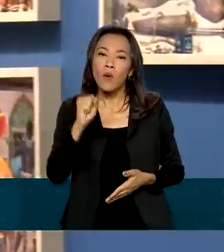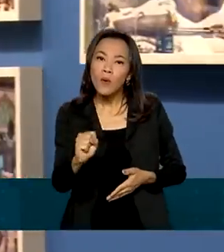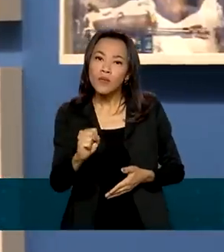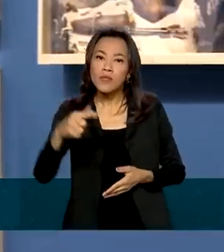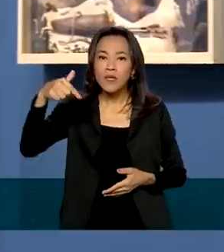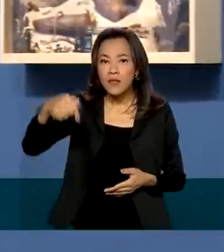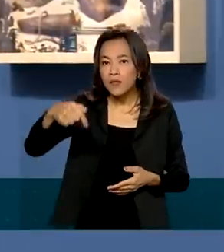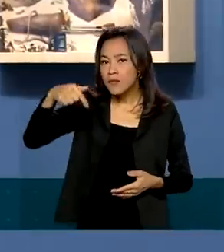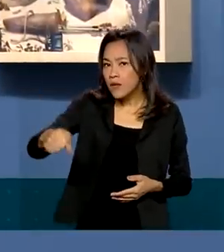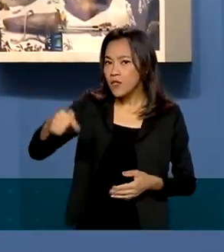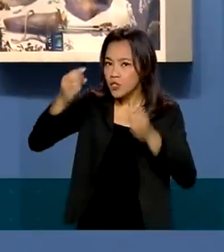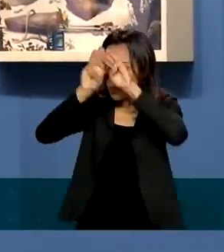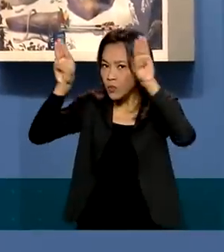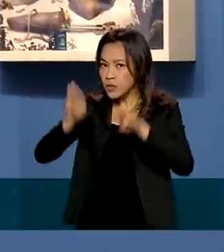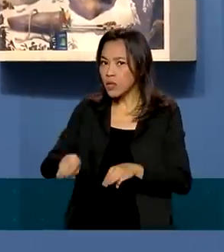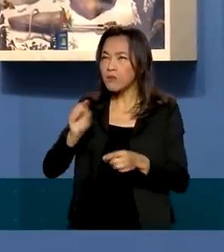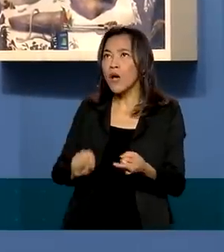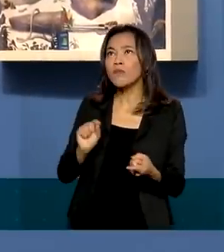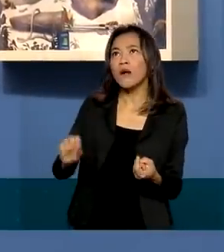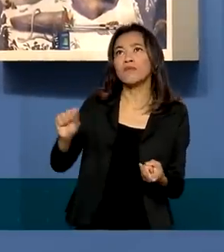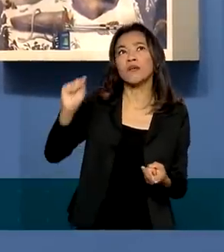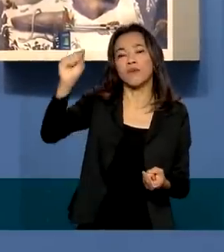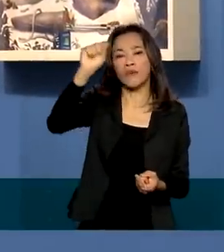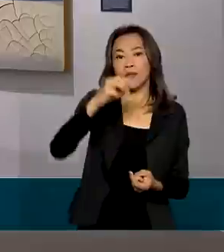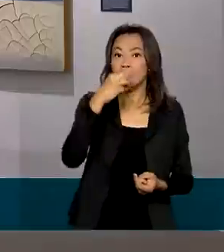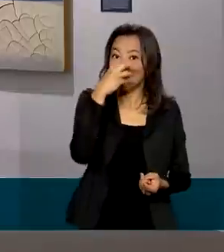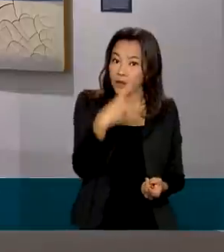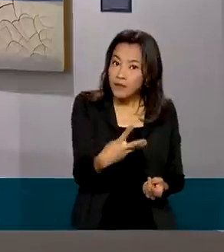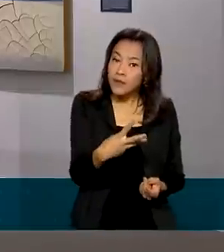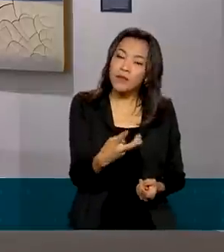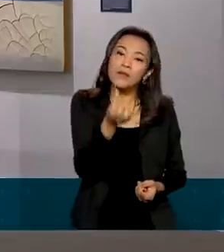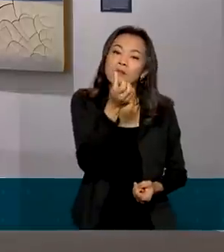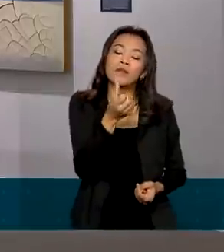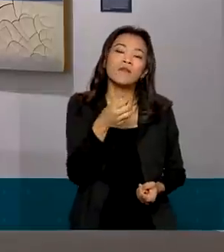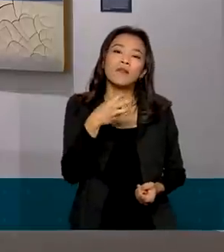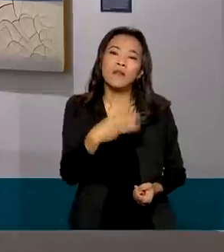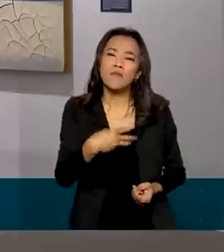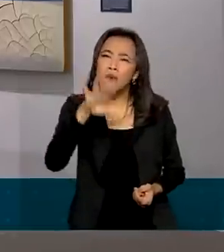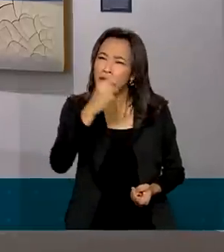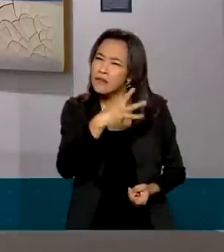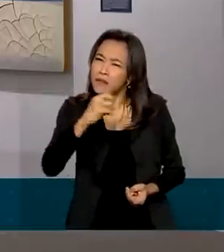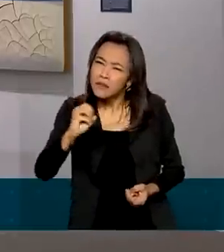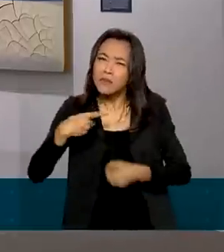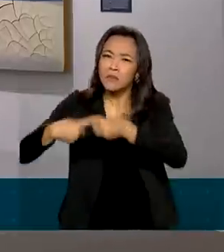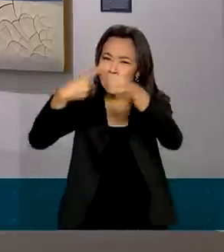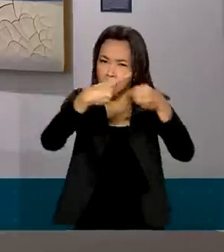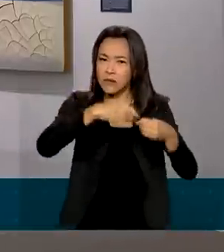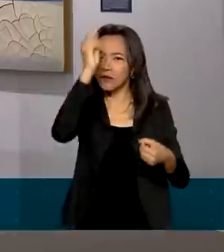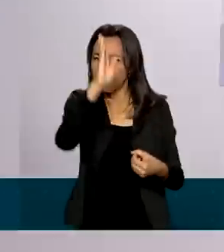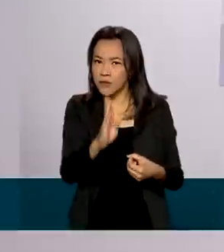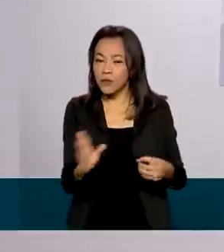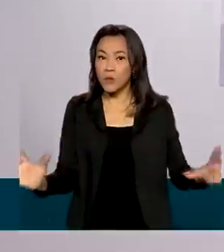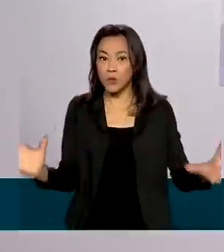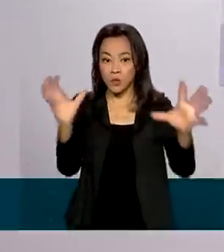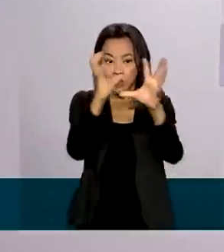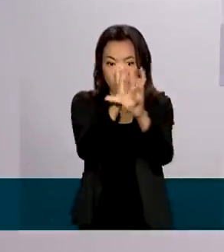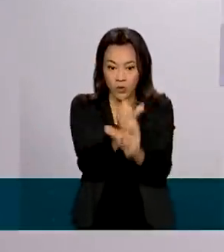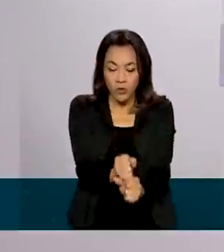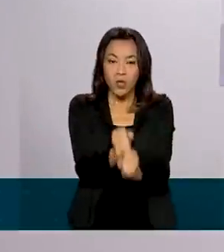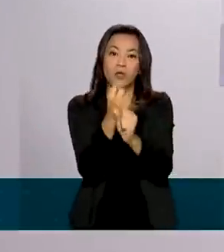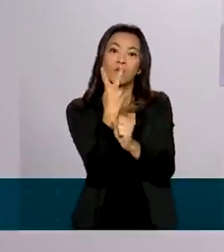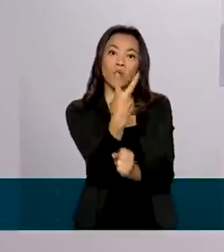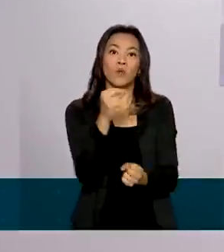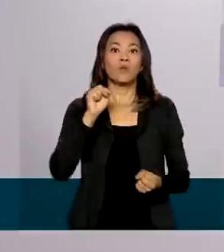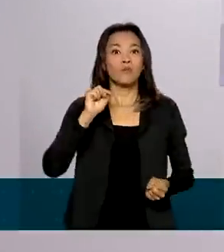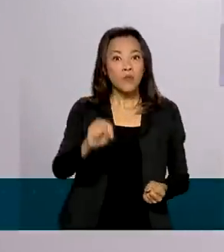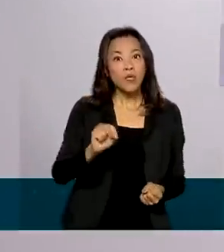museus, distribuídos em 379 municípios de todo o país, somando mais de 2.500